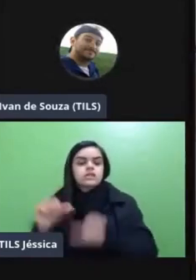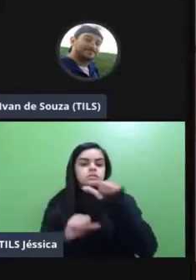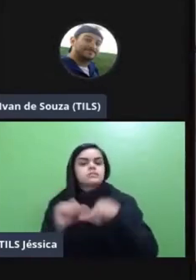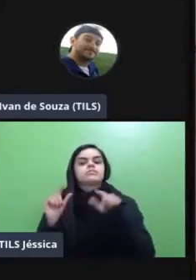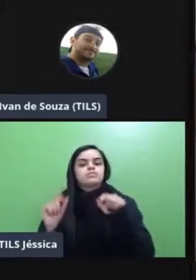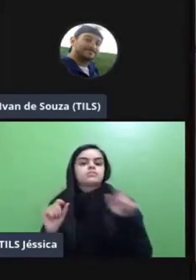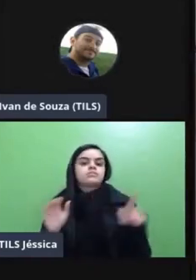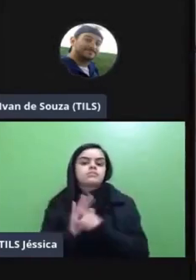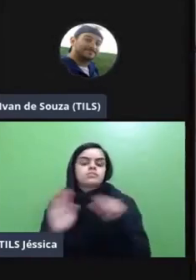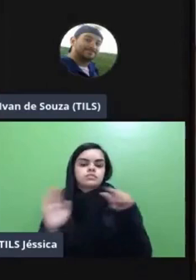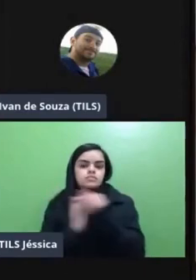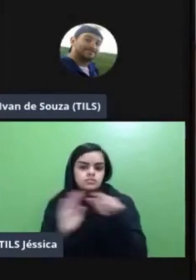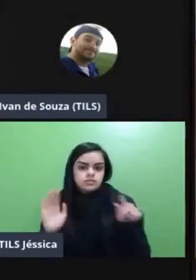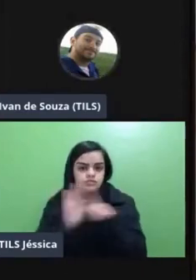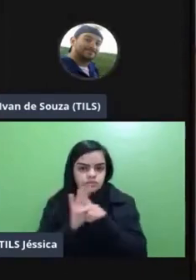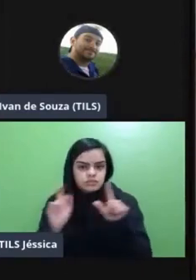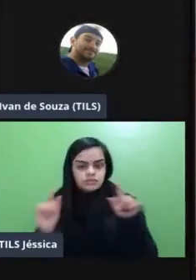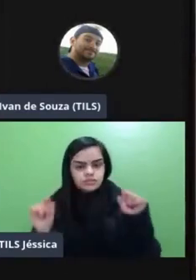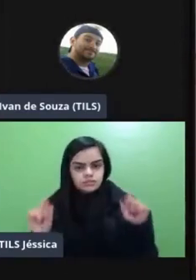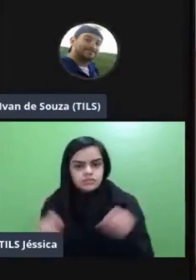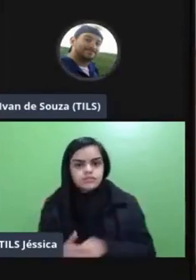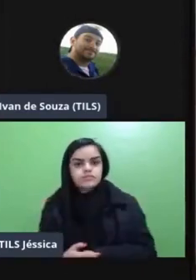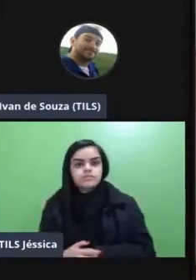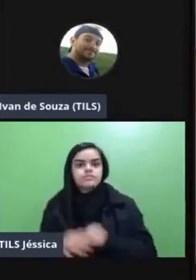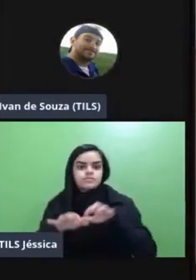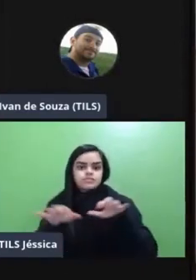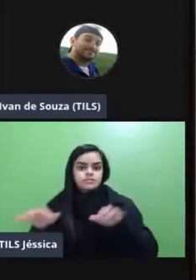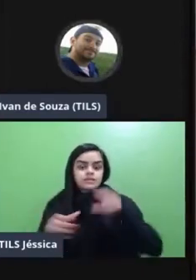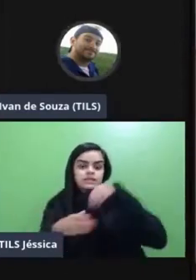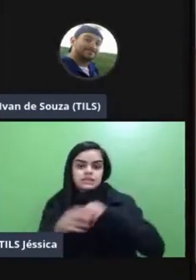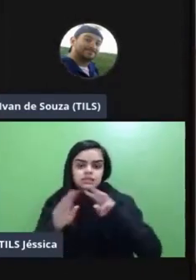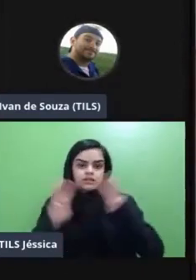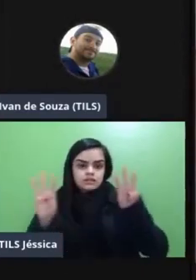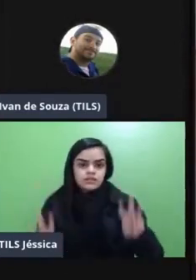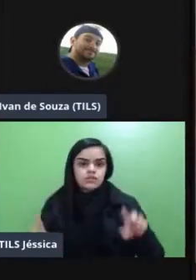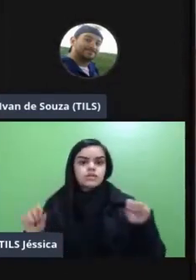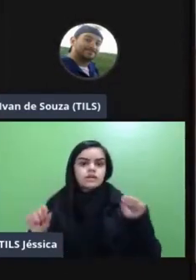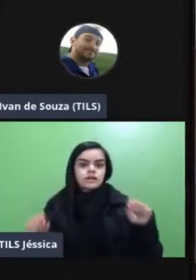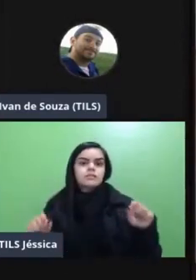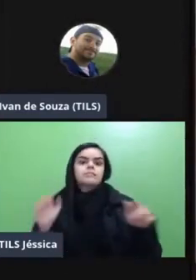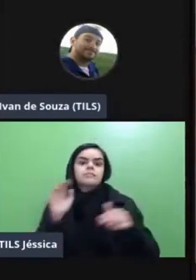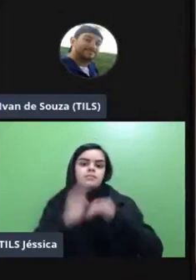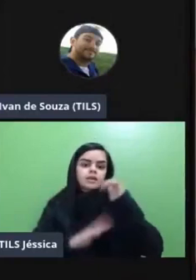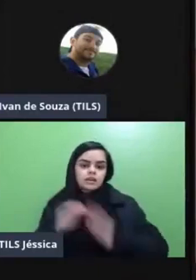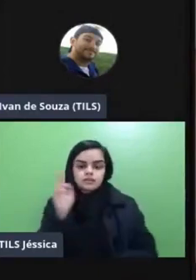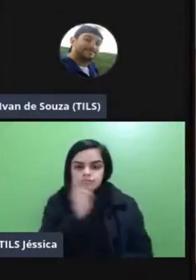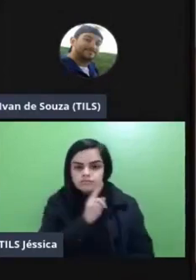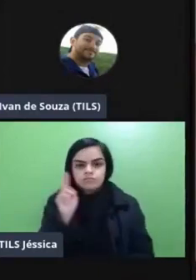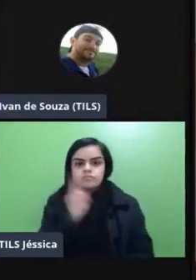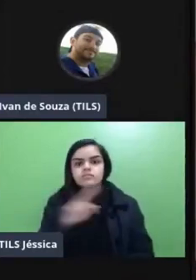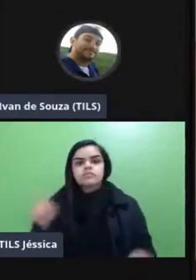dos parágrafos da 22 21 é o ensino híbrido na UFR ele entra para as atividades práticas emergenciais né